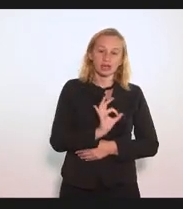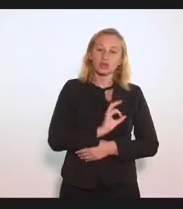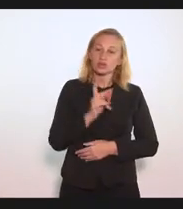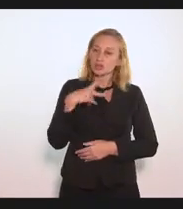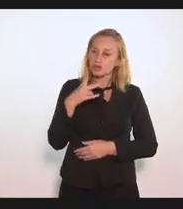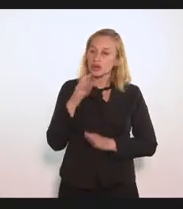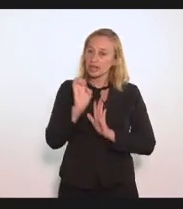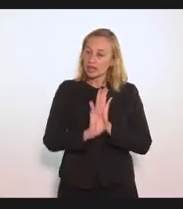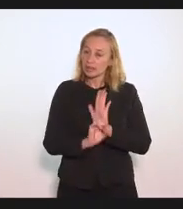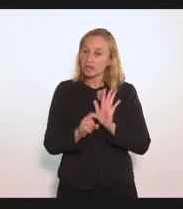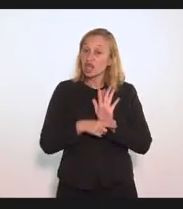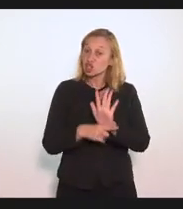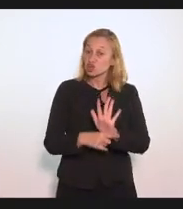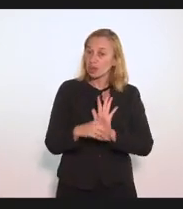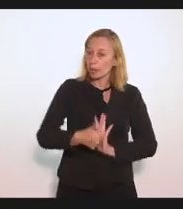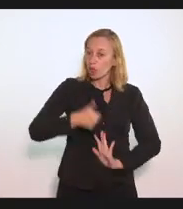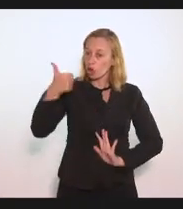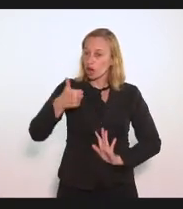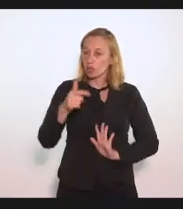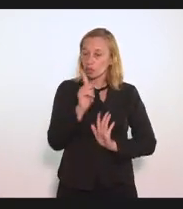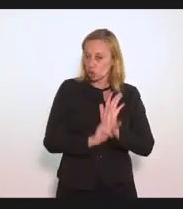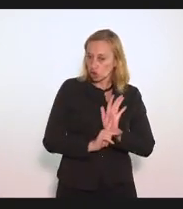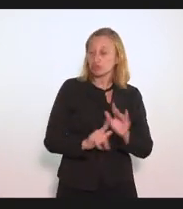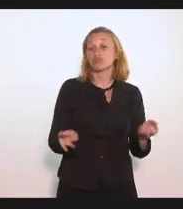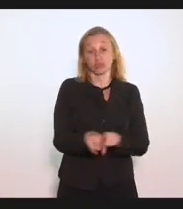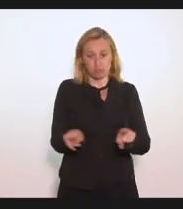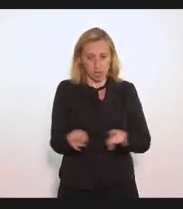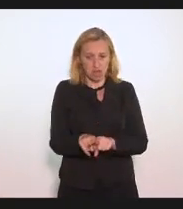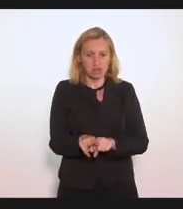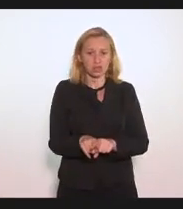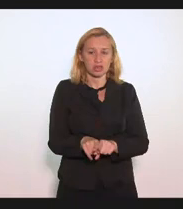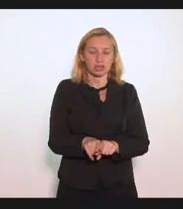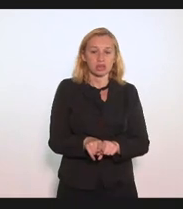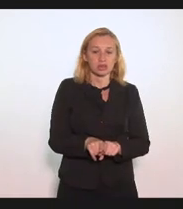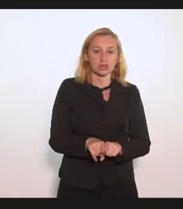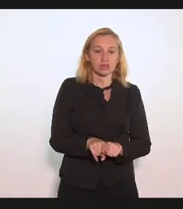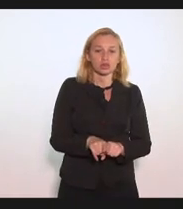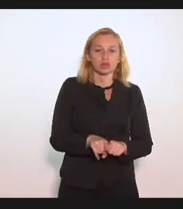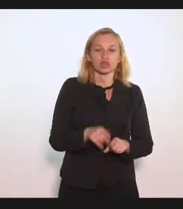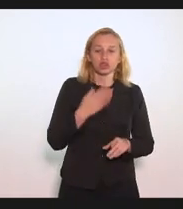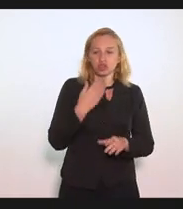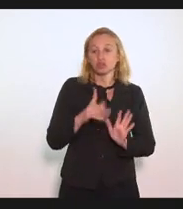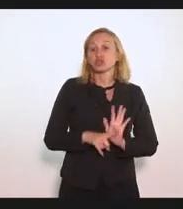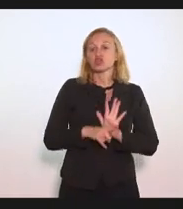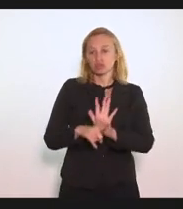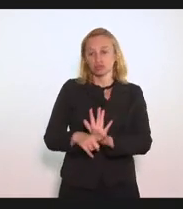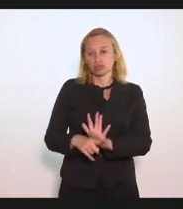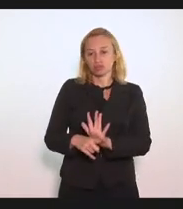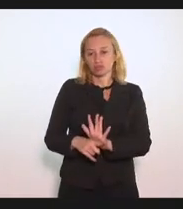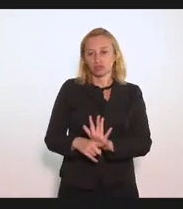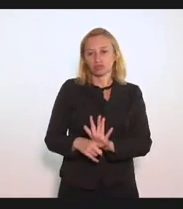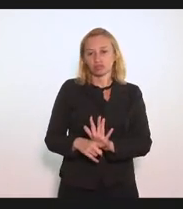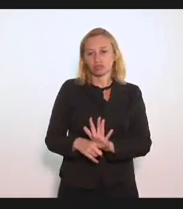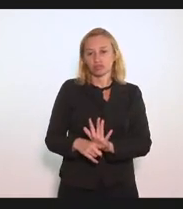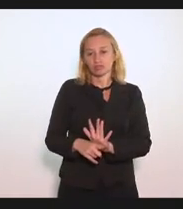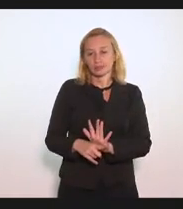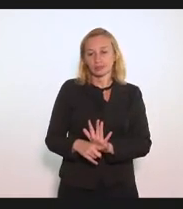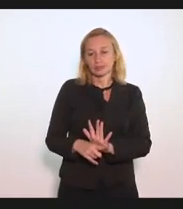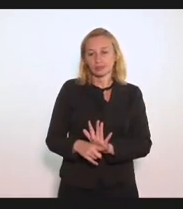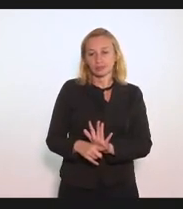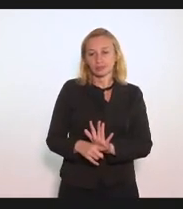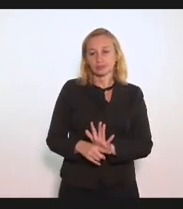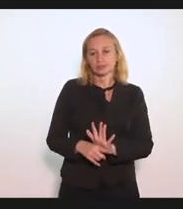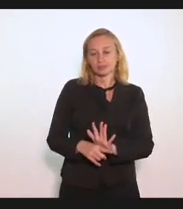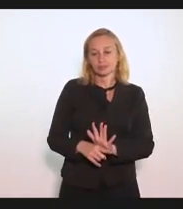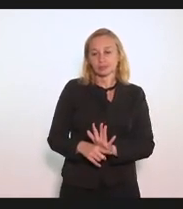ela diz que a emenda ajuda a aprimorar o projeto e também traz algum tipo de benefício para quem